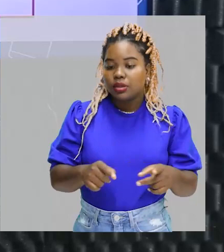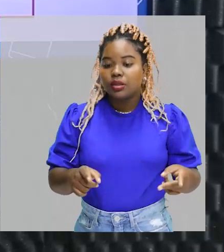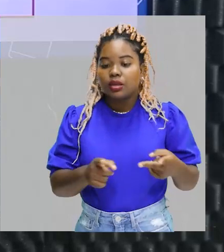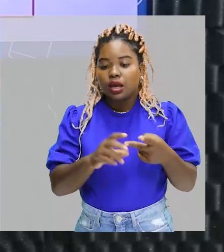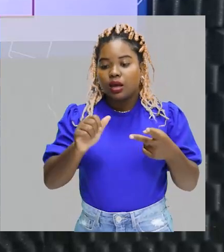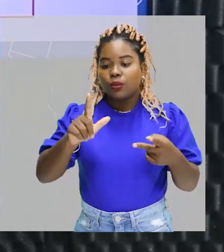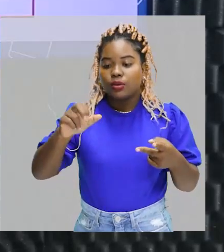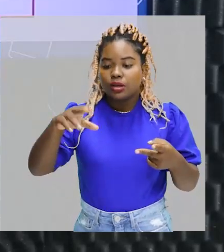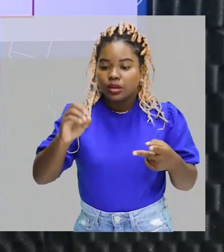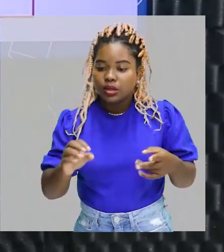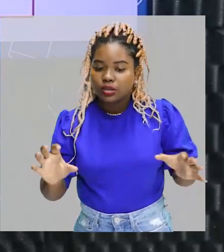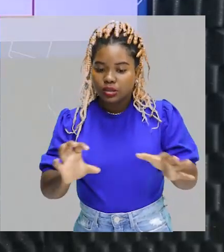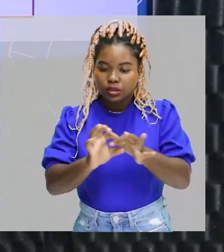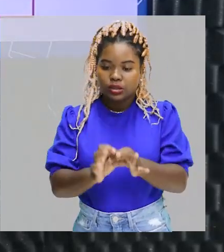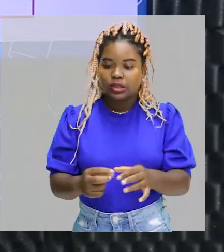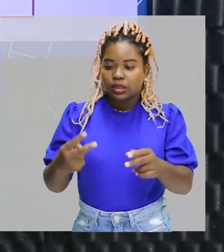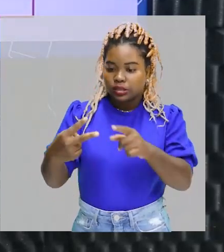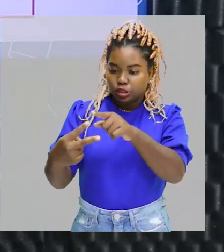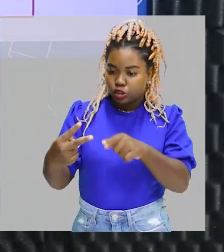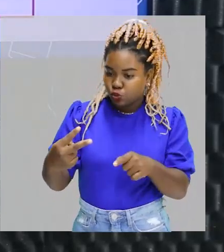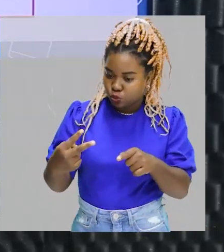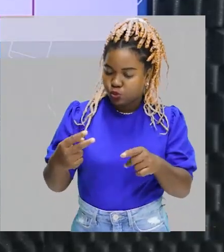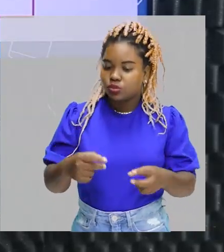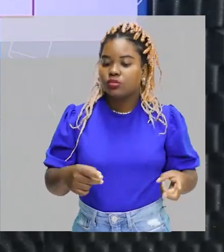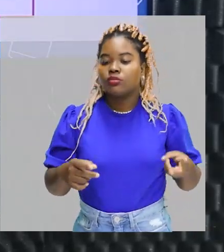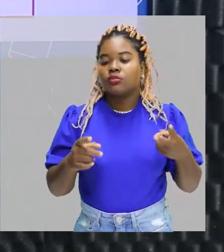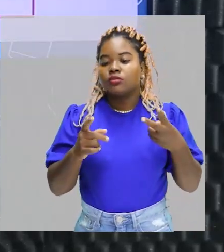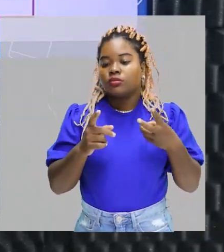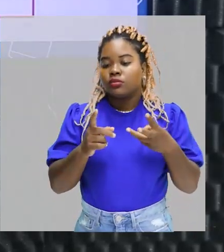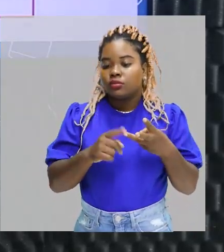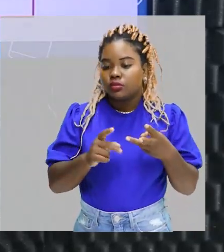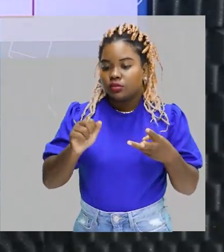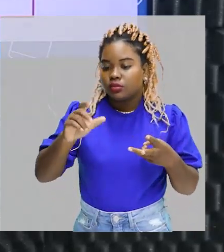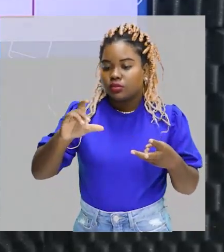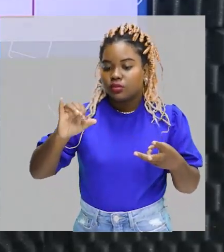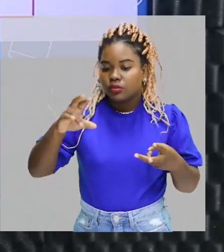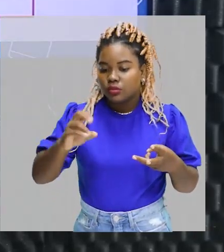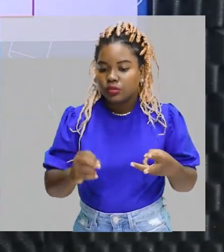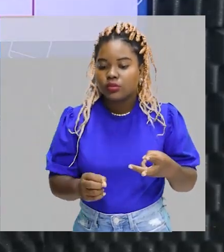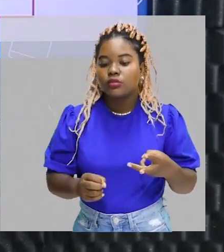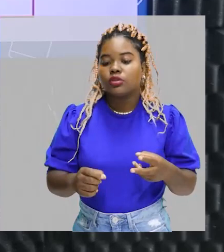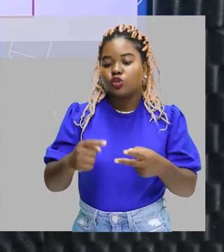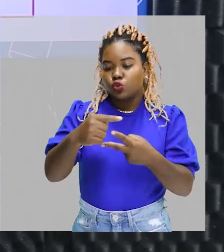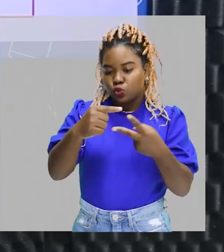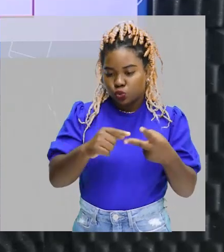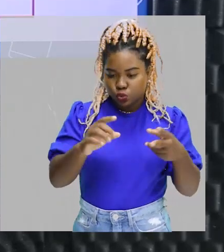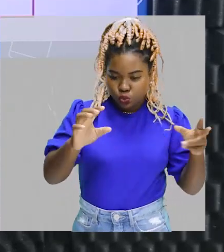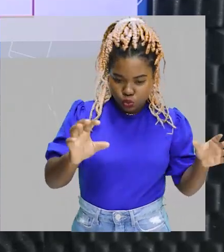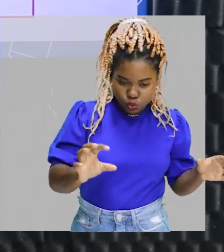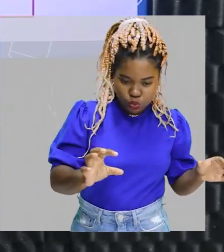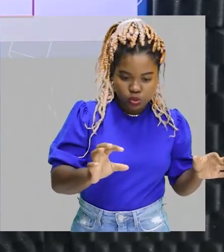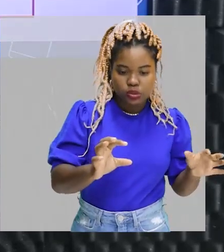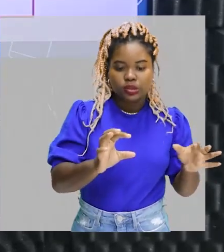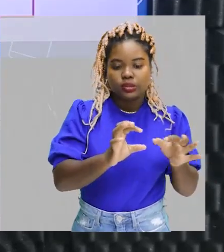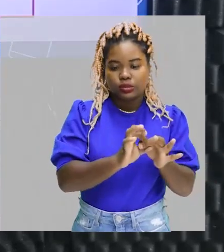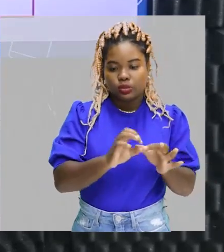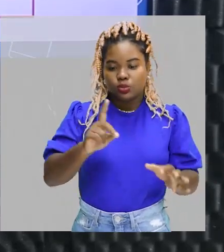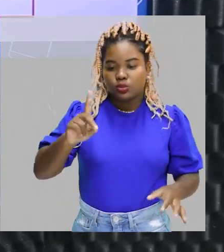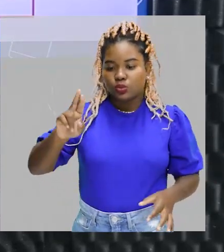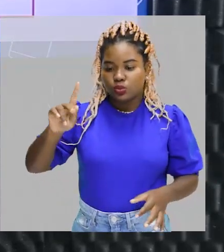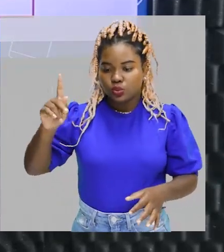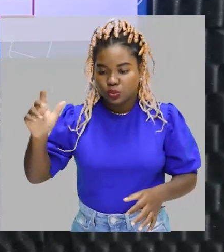alceno, ligação tripla, alcino, duas ligações duplas, alcadieno.